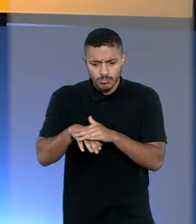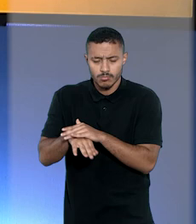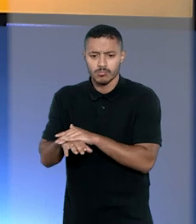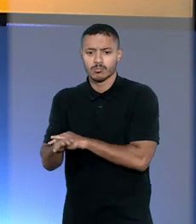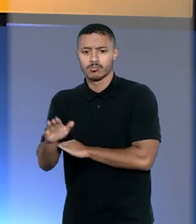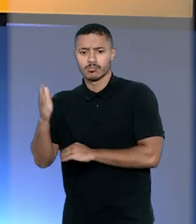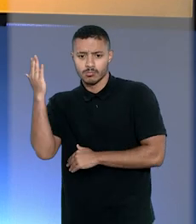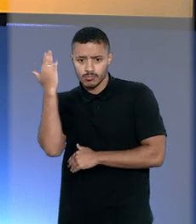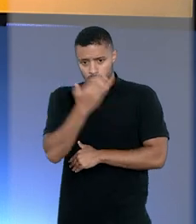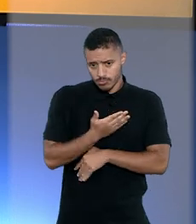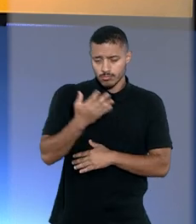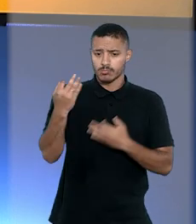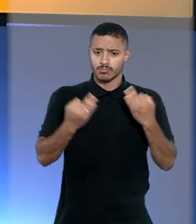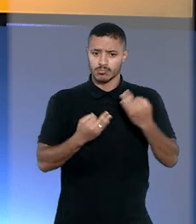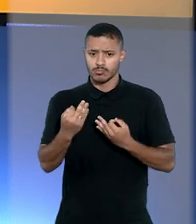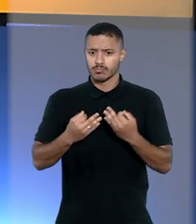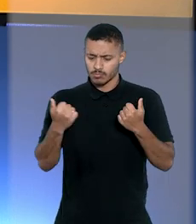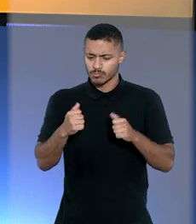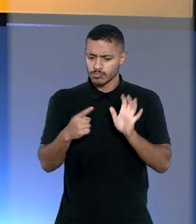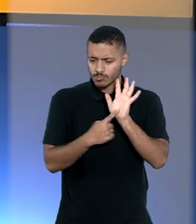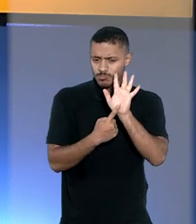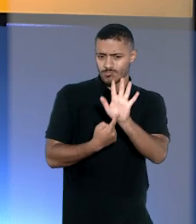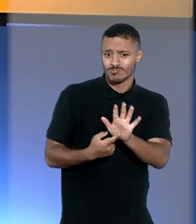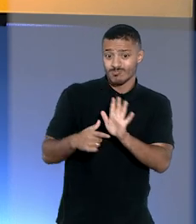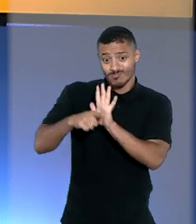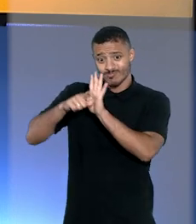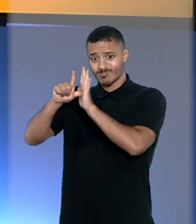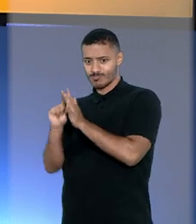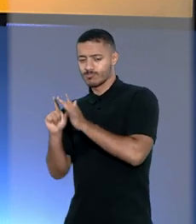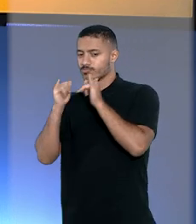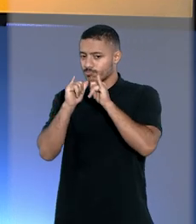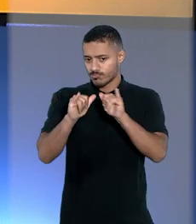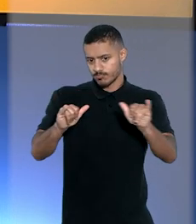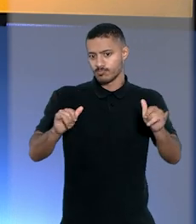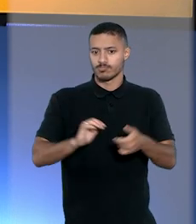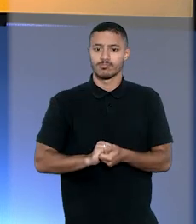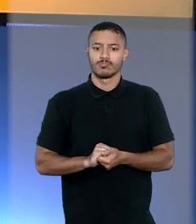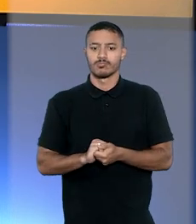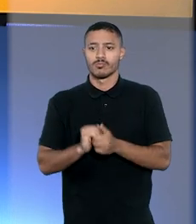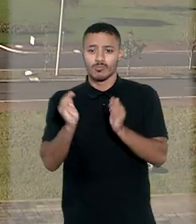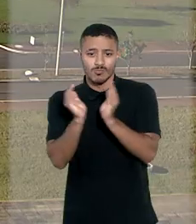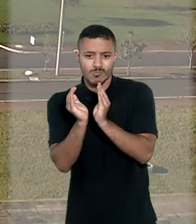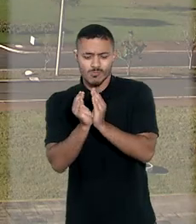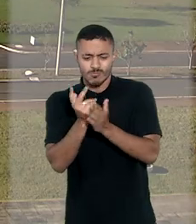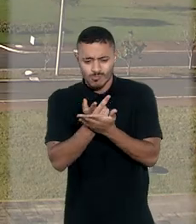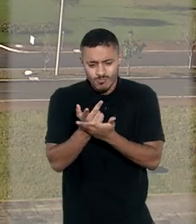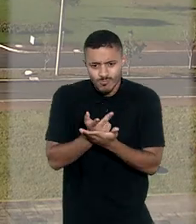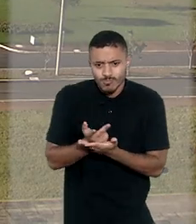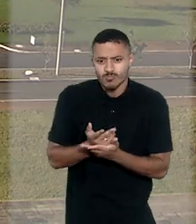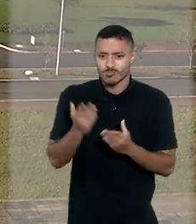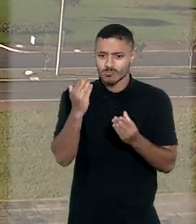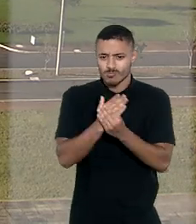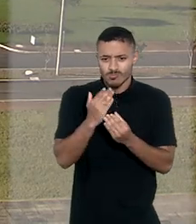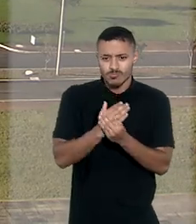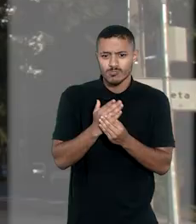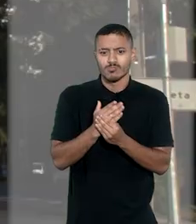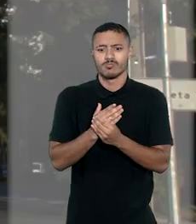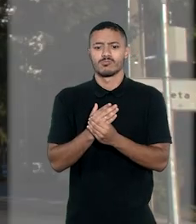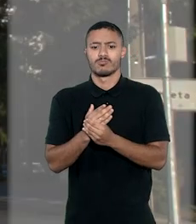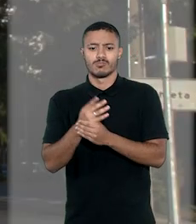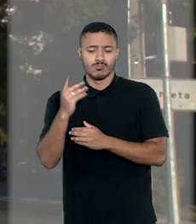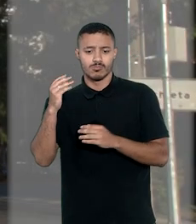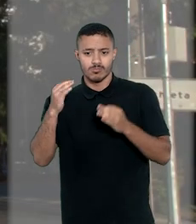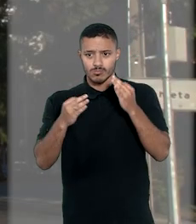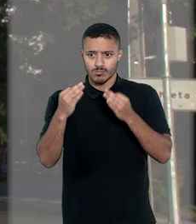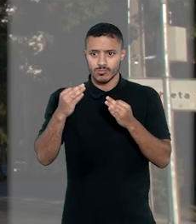guarda de provas em processo do júri deve ser apontada antes da pronúncia. O colegiado caçou o Acórdão do